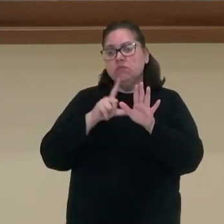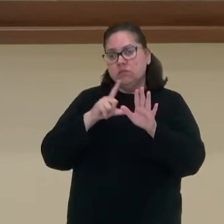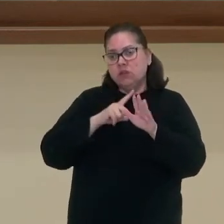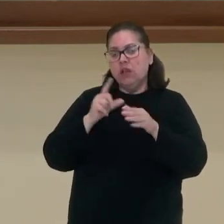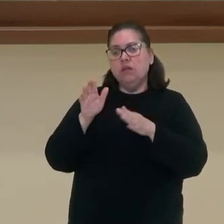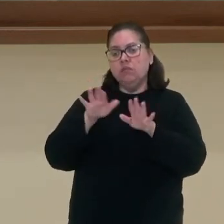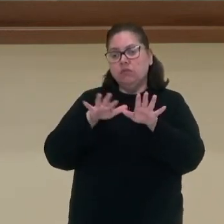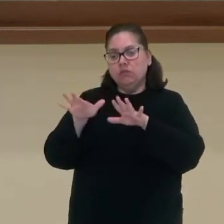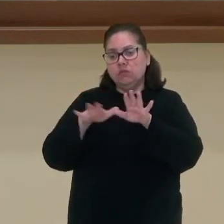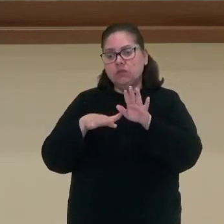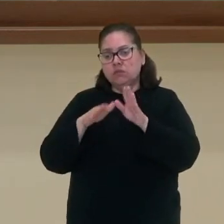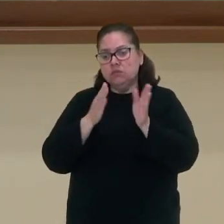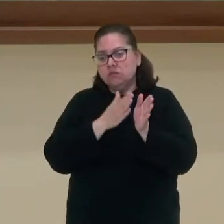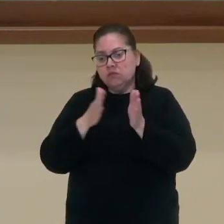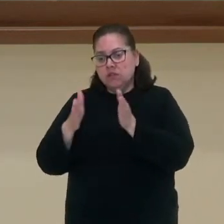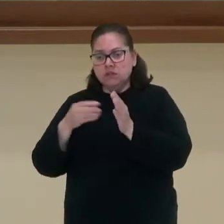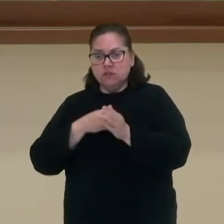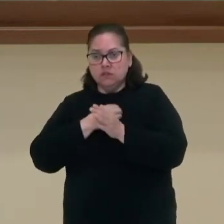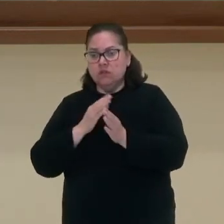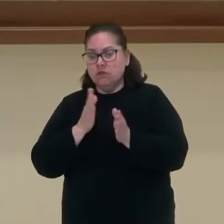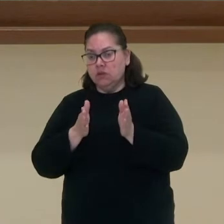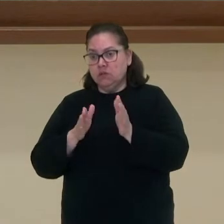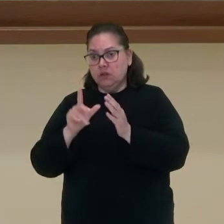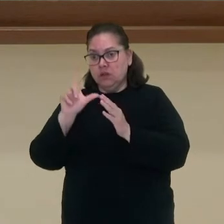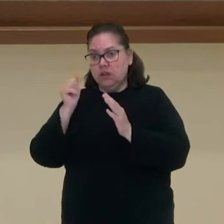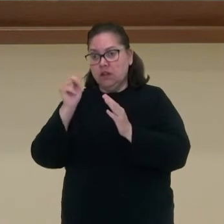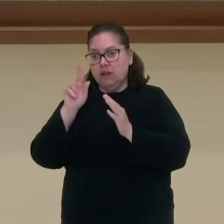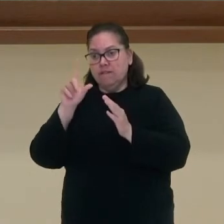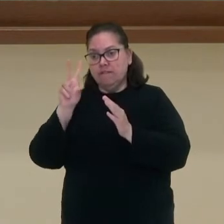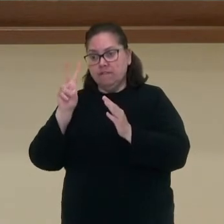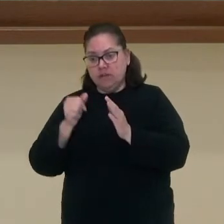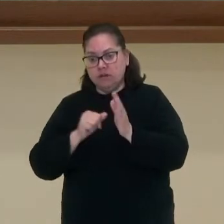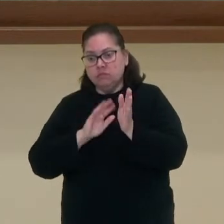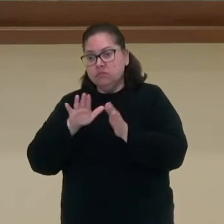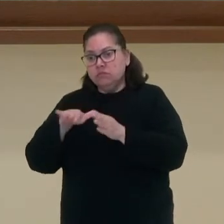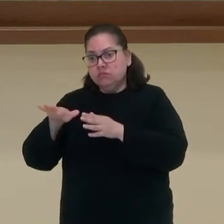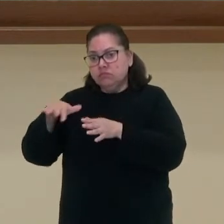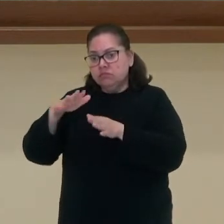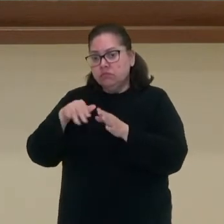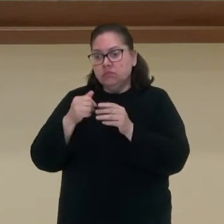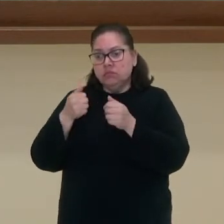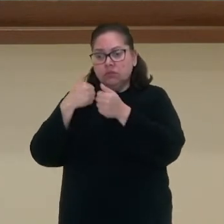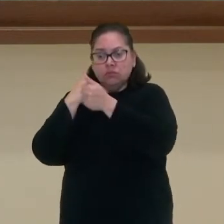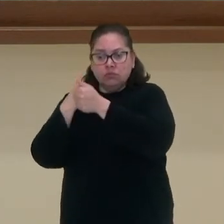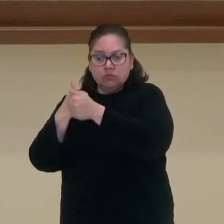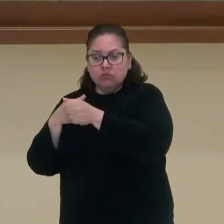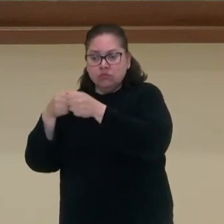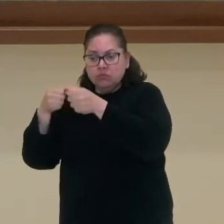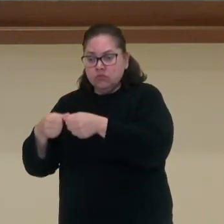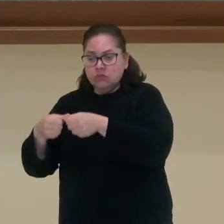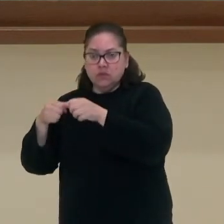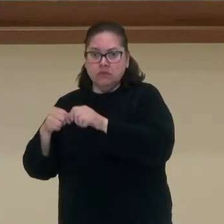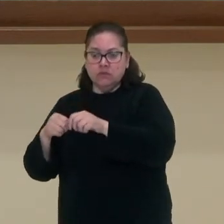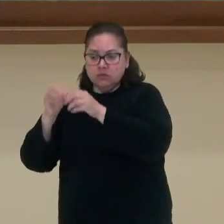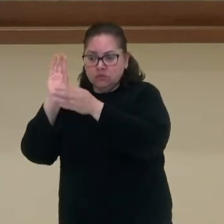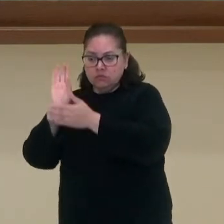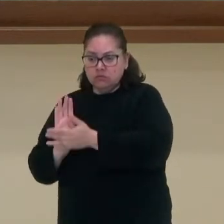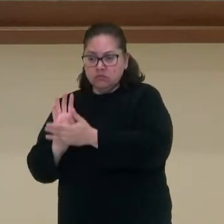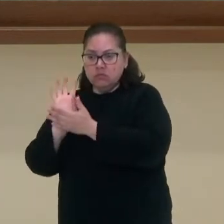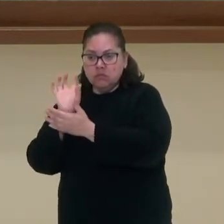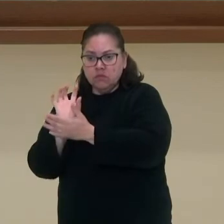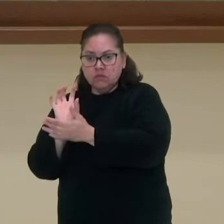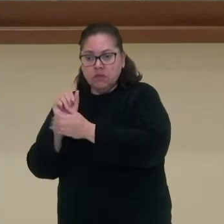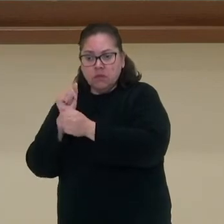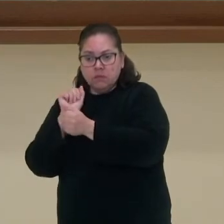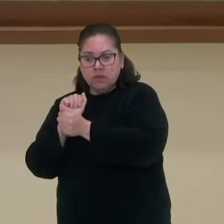movimento numa fase da vida. Qual fase? Fase de larva. Então, eles nadam até que eles encontram o substrato, e aí vai para a forma